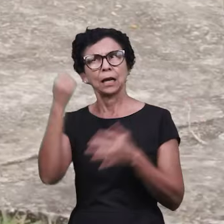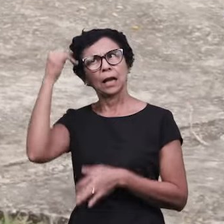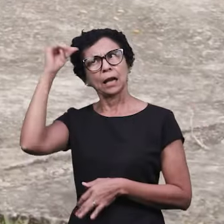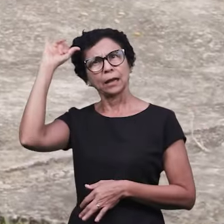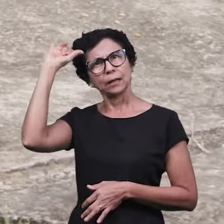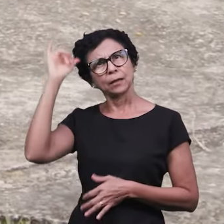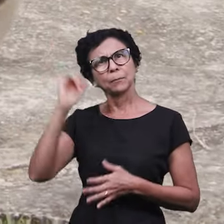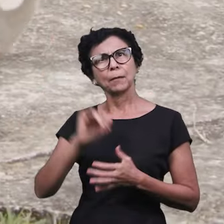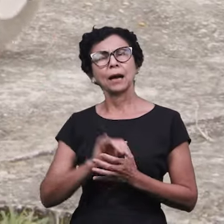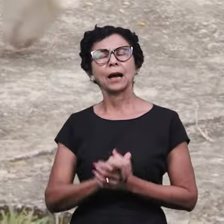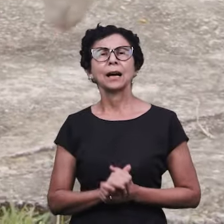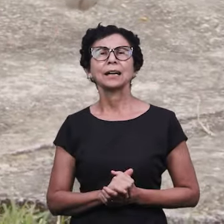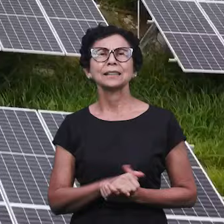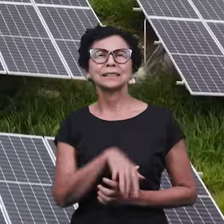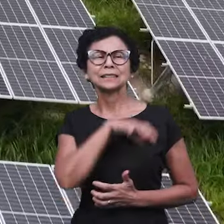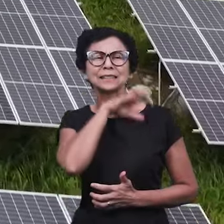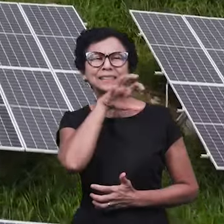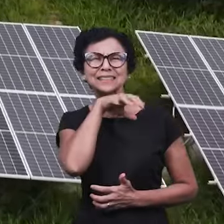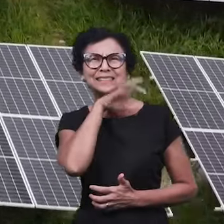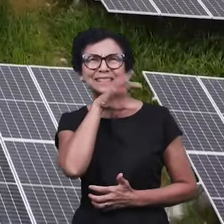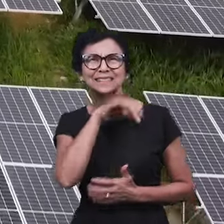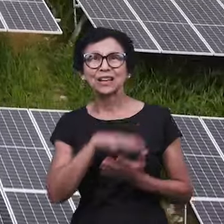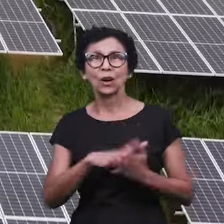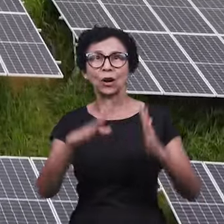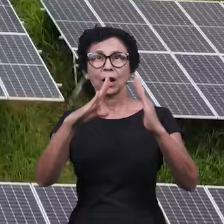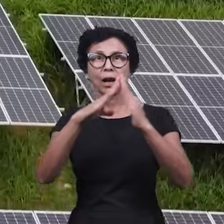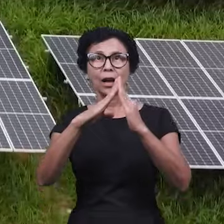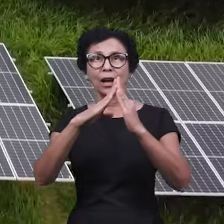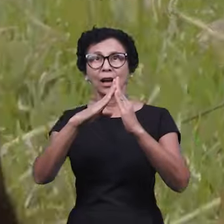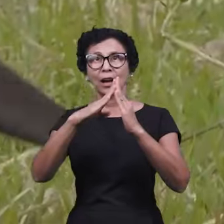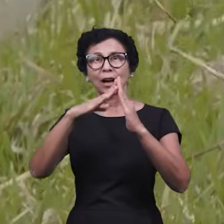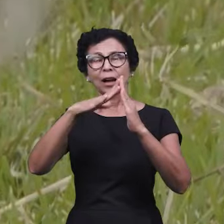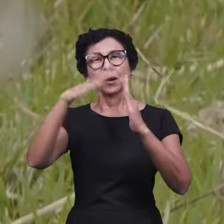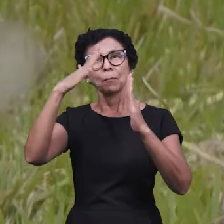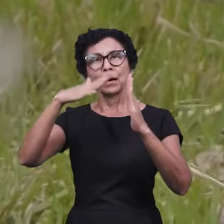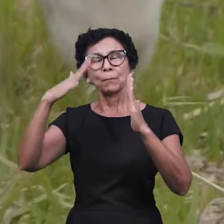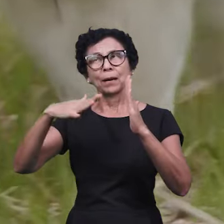agrícola, criação de animais e energia limpa.